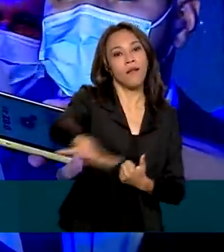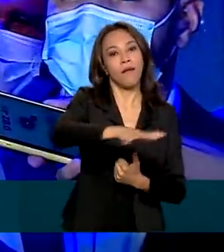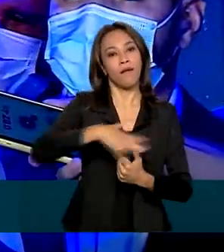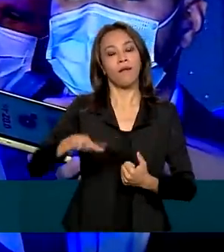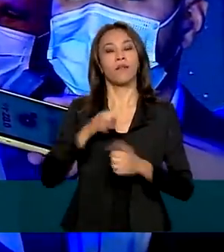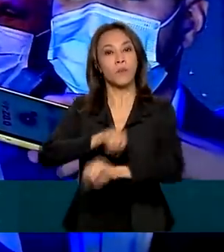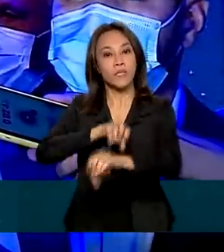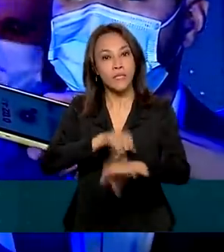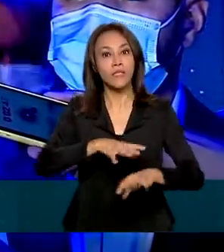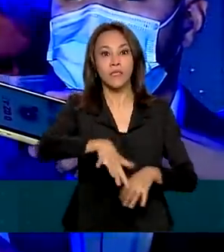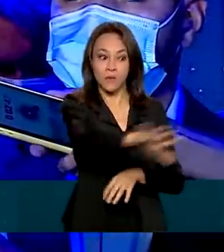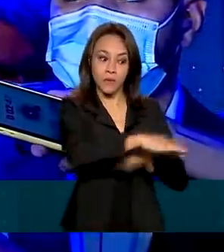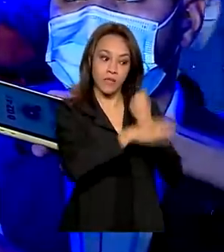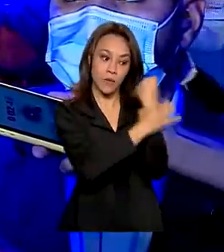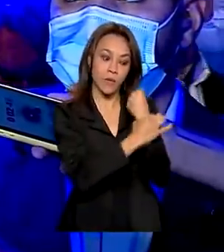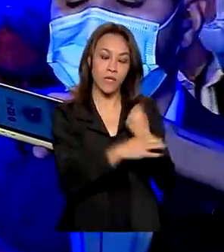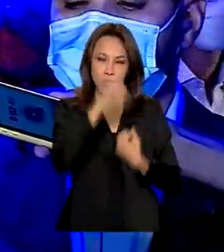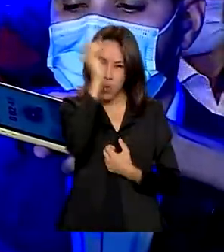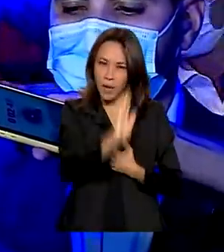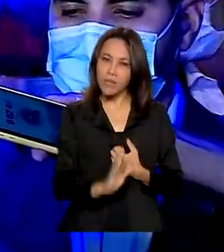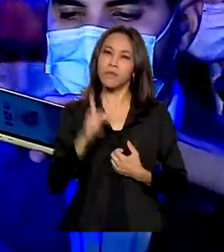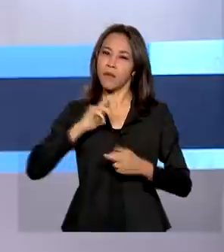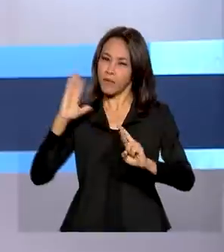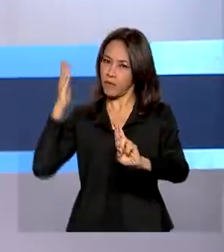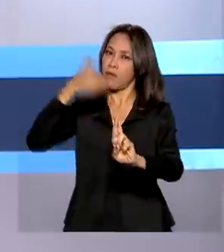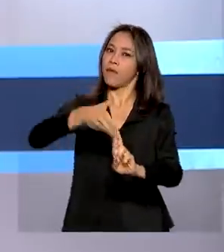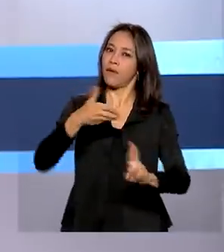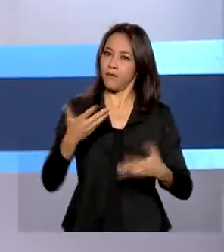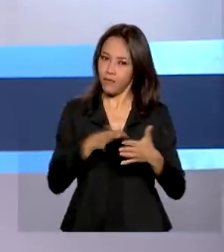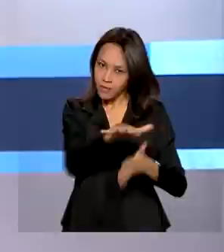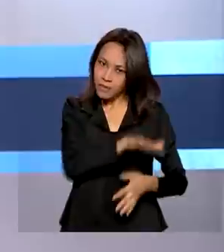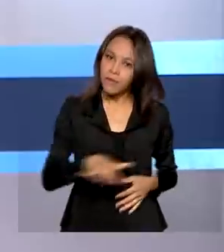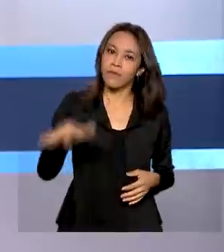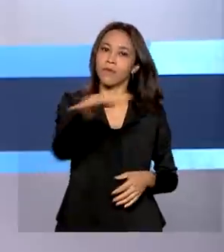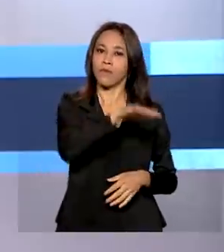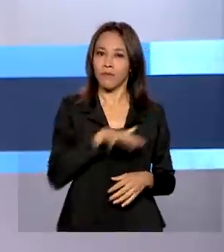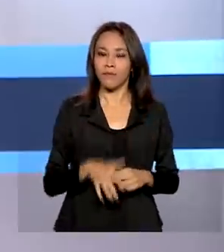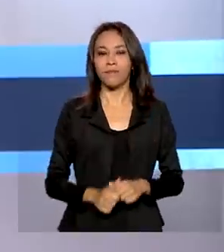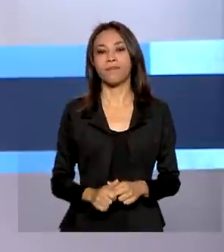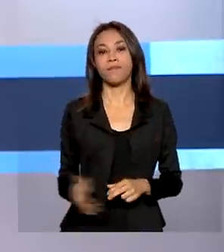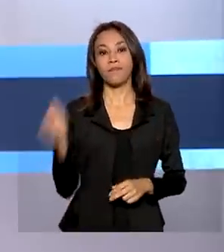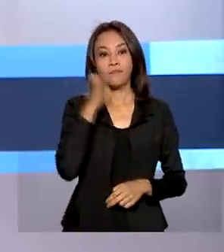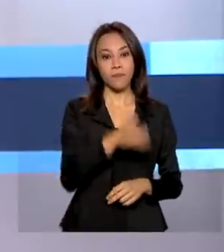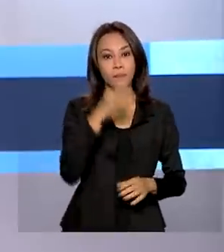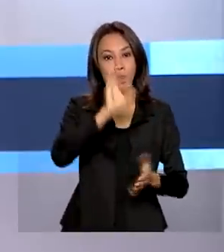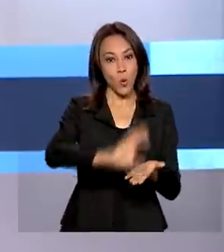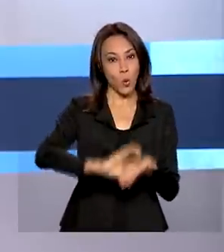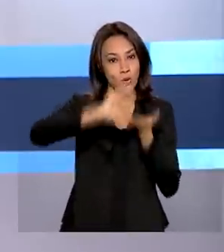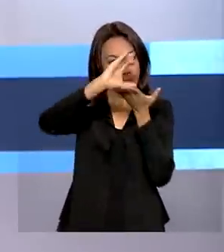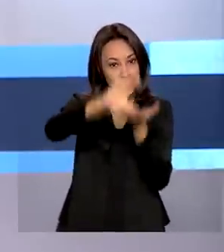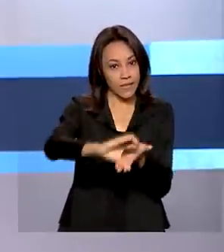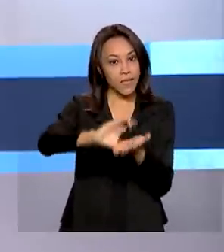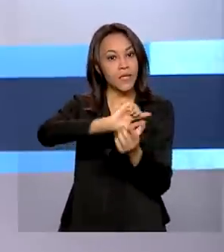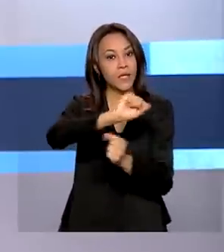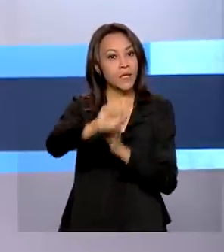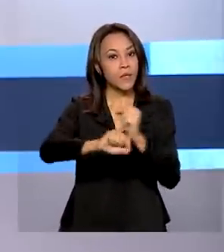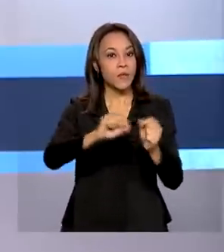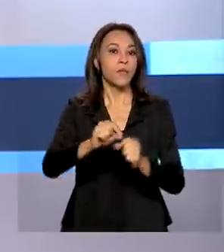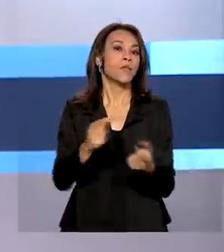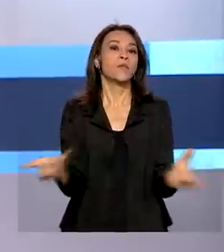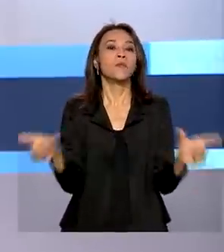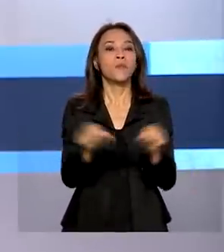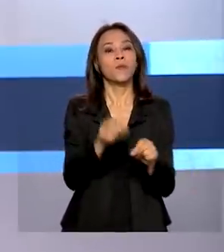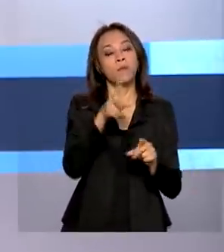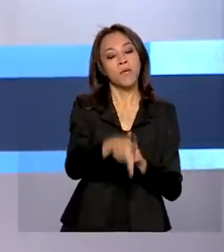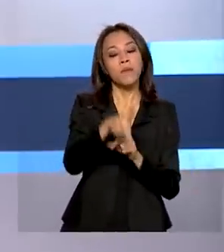O Brasil tem tudo para virar um hub de inovação. O Conselho do Programa de Parcerias de Investimentos projeta